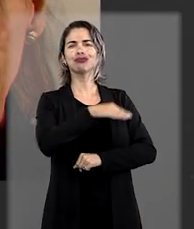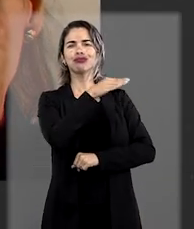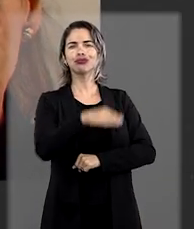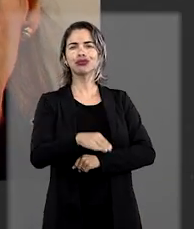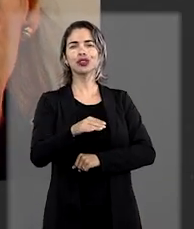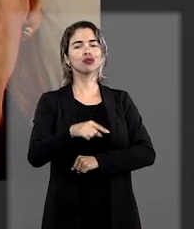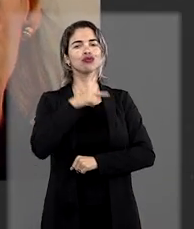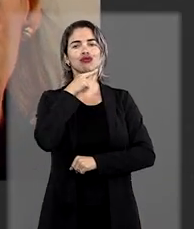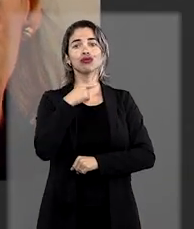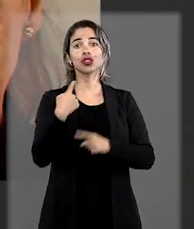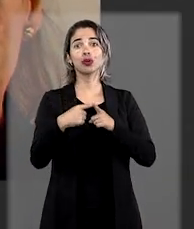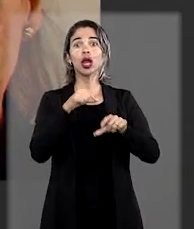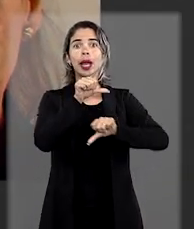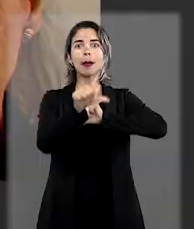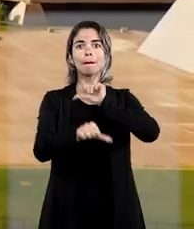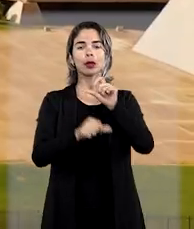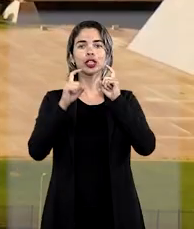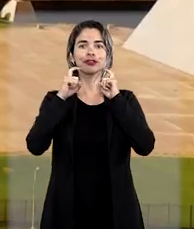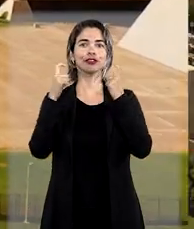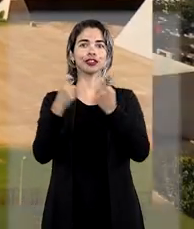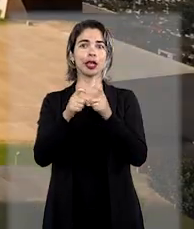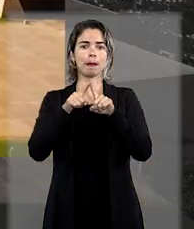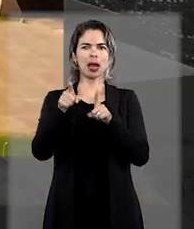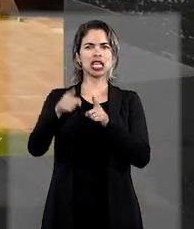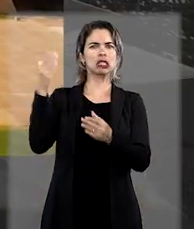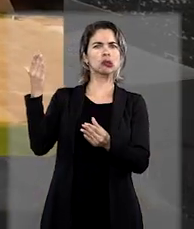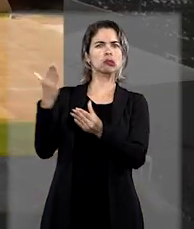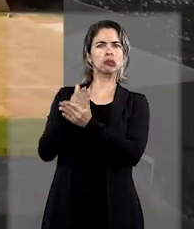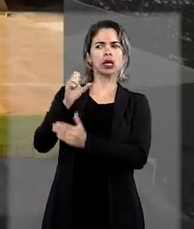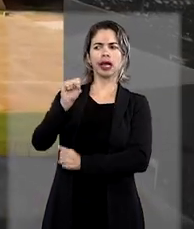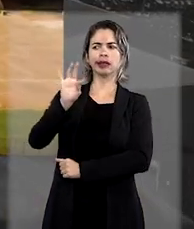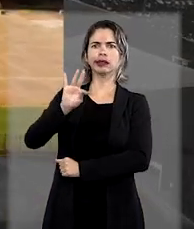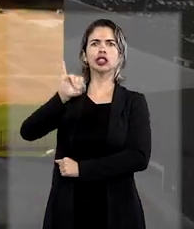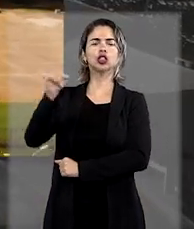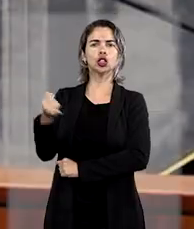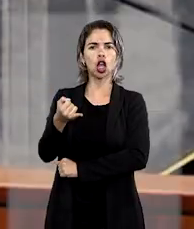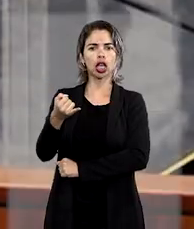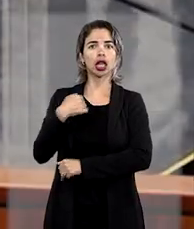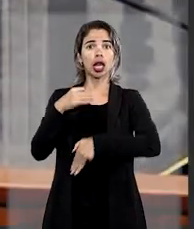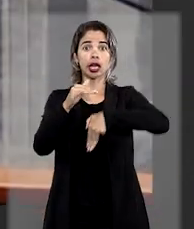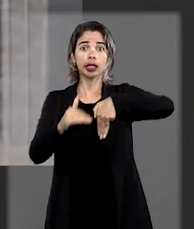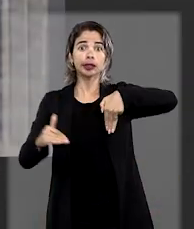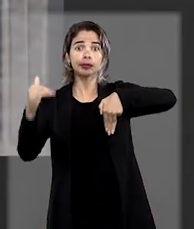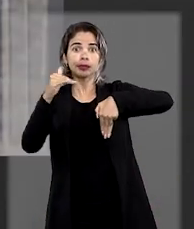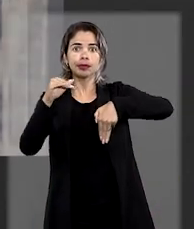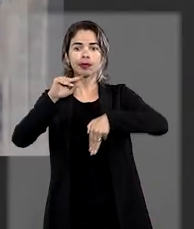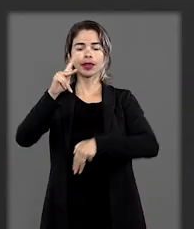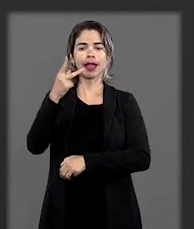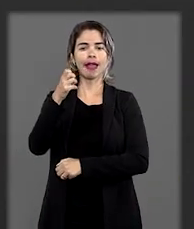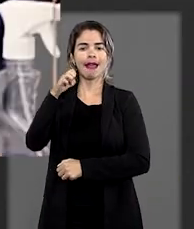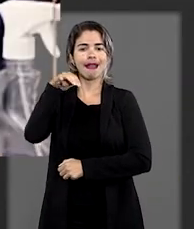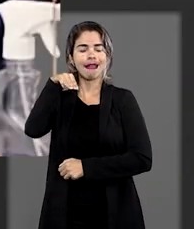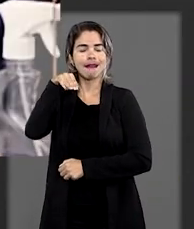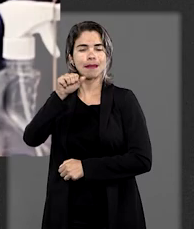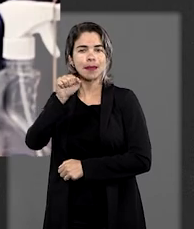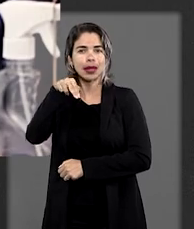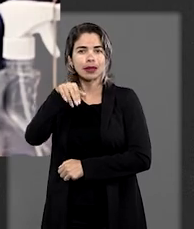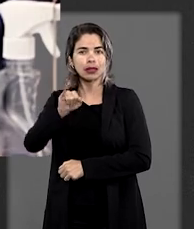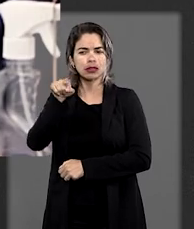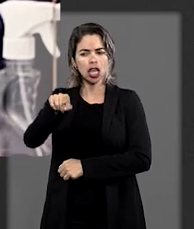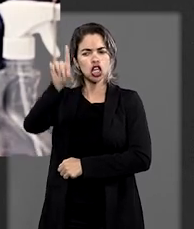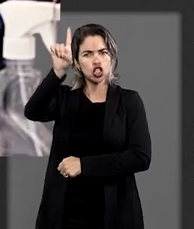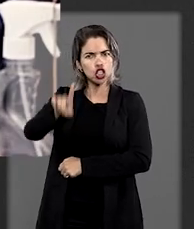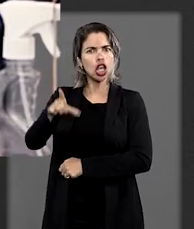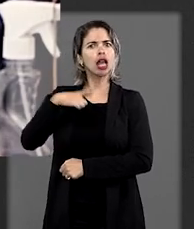redesignação sexual. Mas quando o caso dela foi julgado pelo STJ, o ministro Herman Benjamin compreendeu que a militar